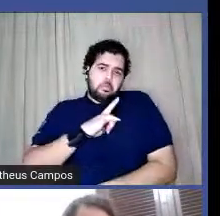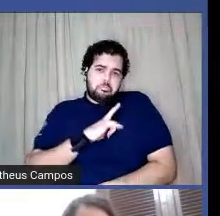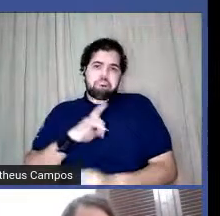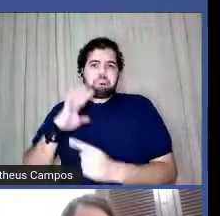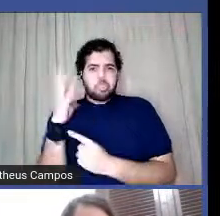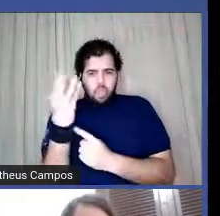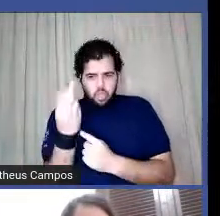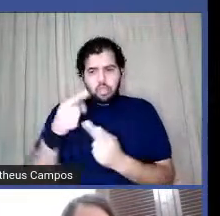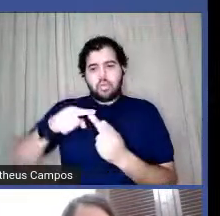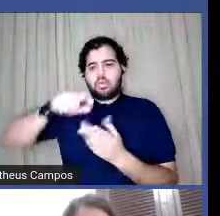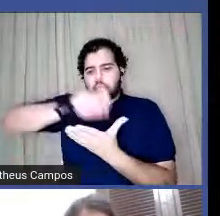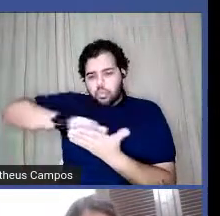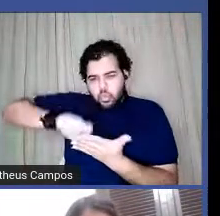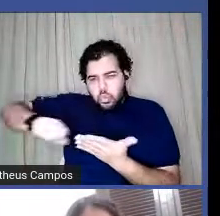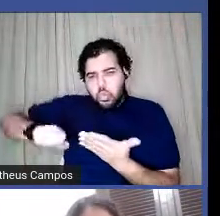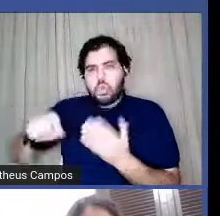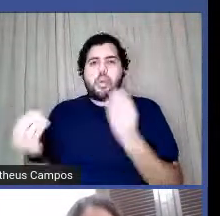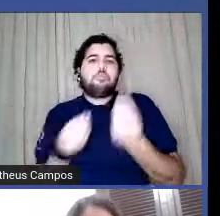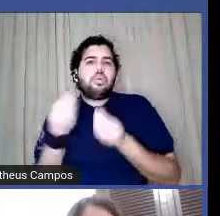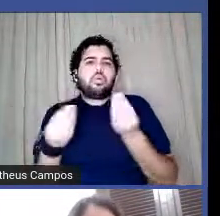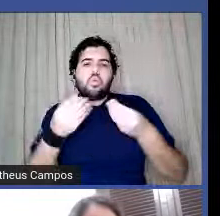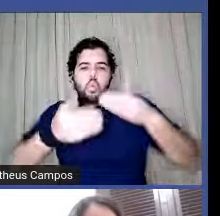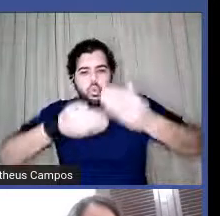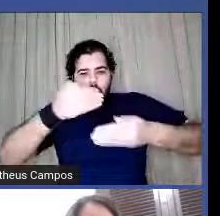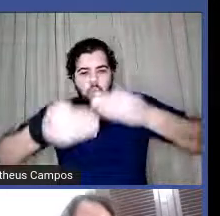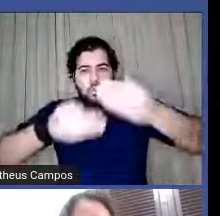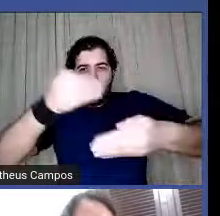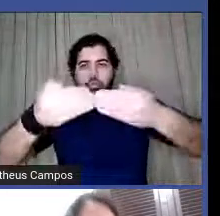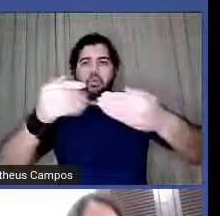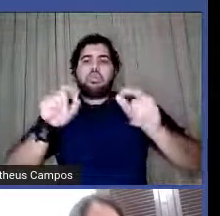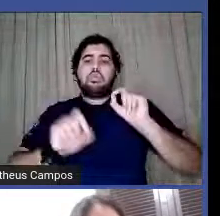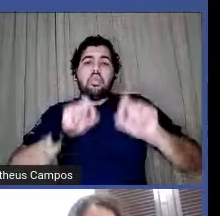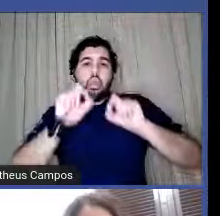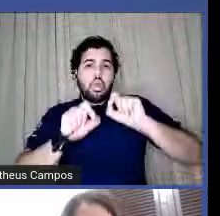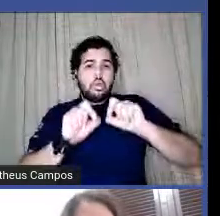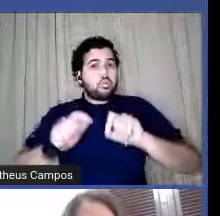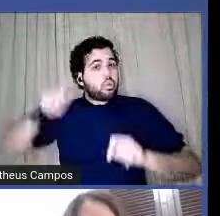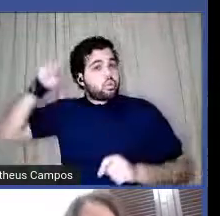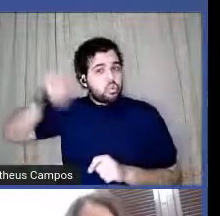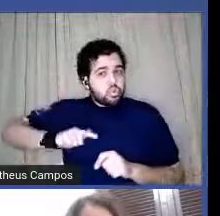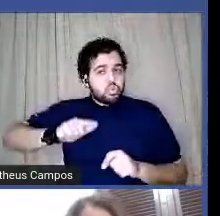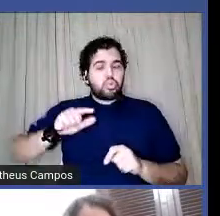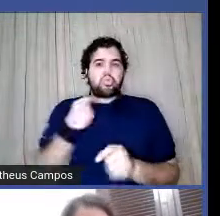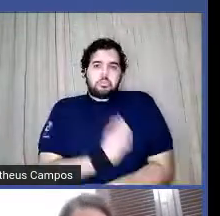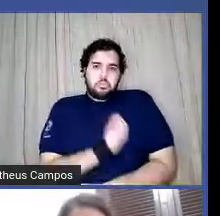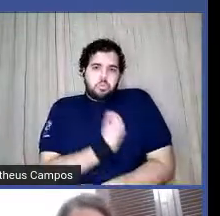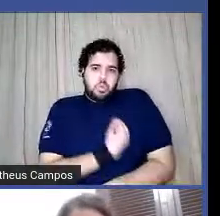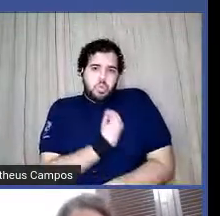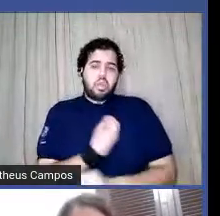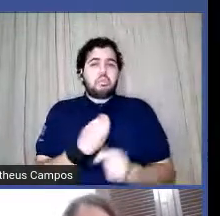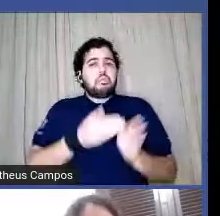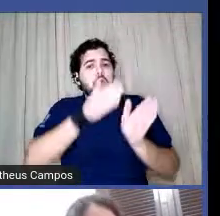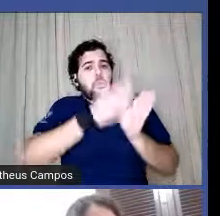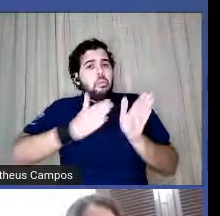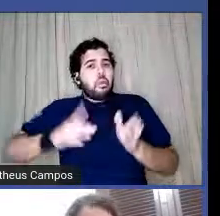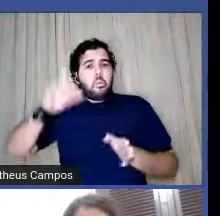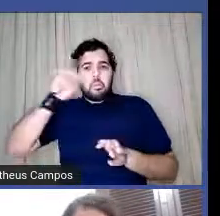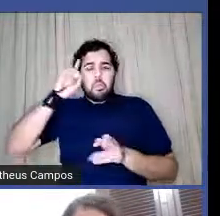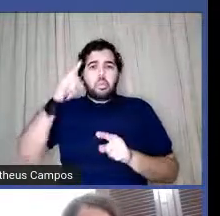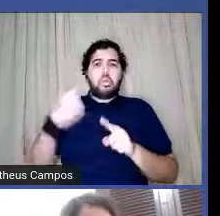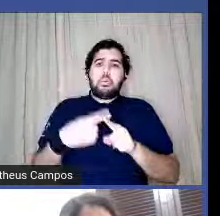a escrita como um processo de conseguir manter a vida, né? O cotidiano, mas não só, porque,